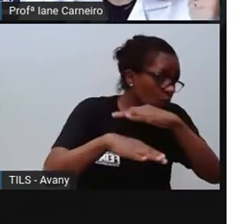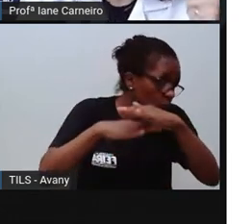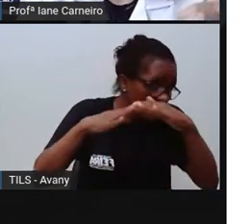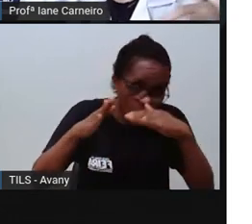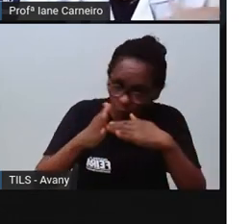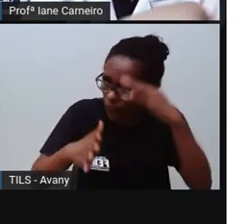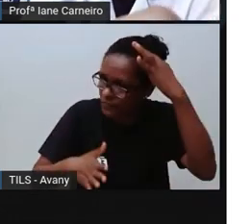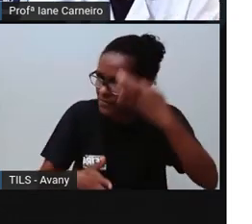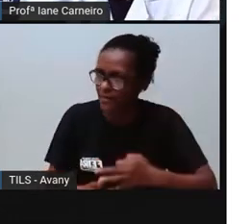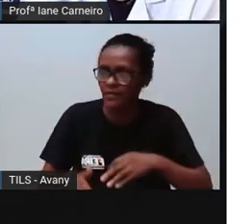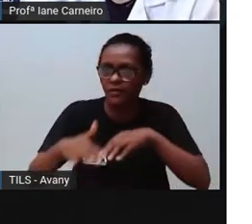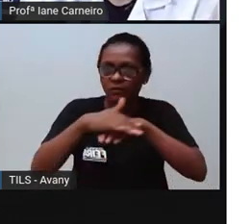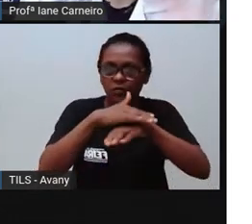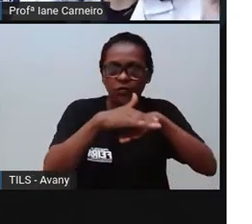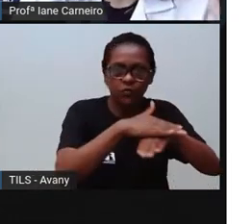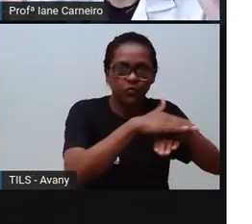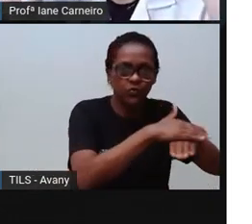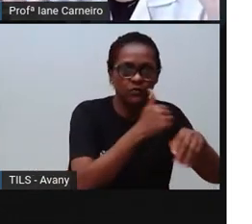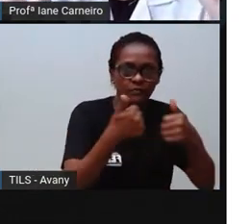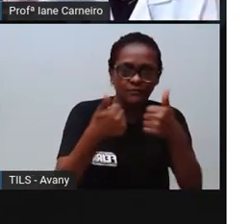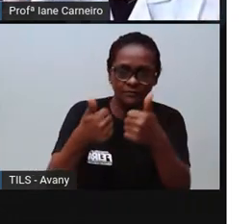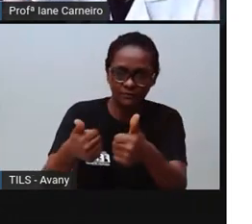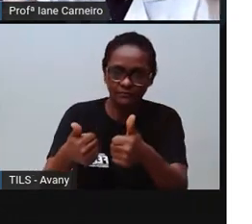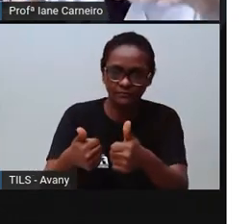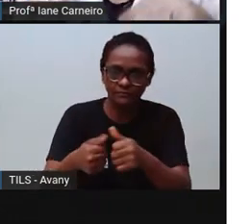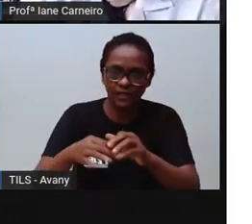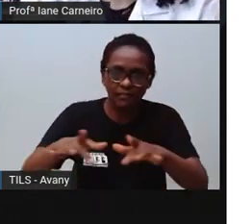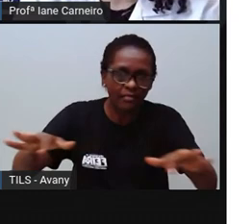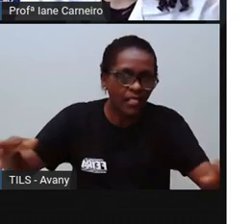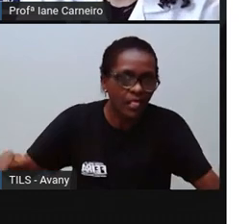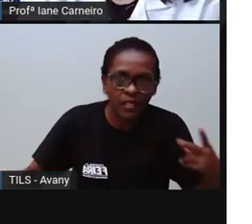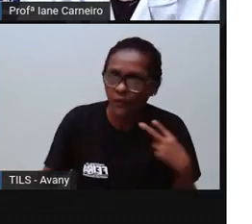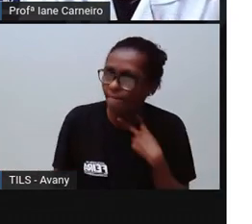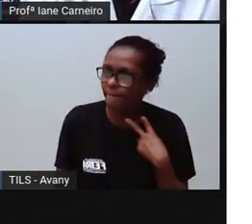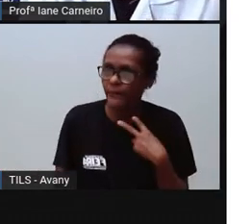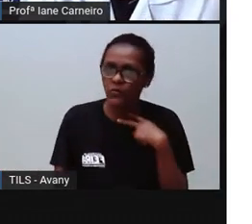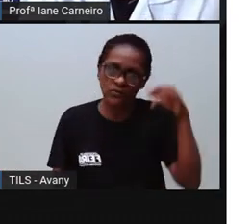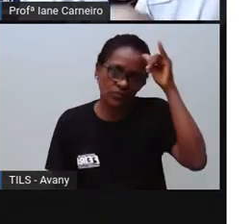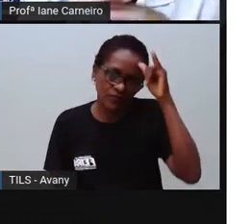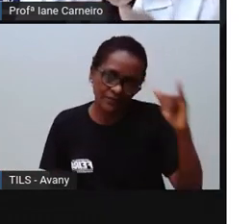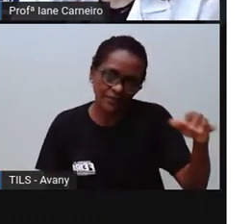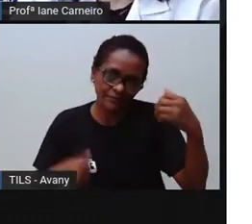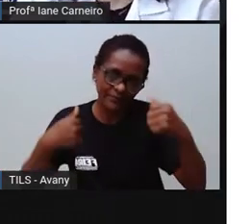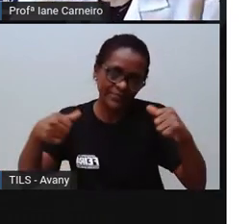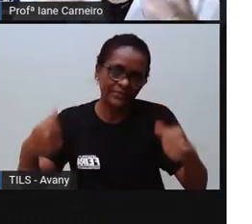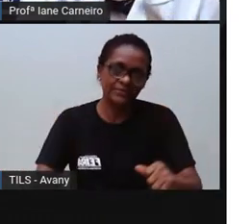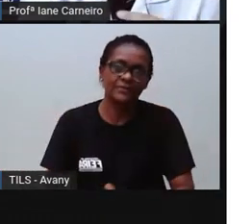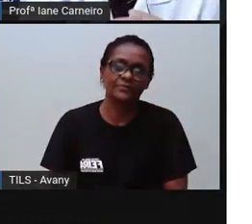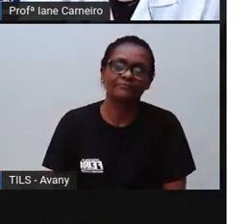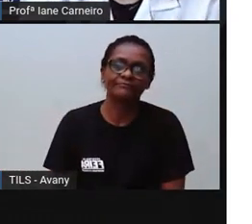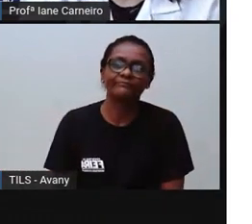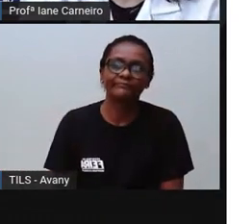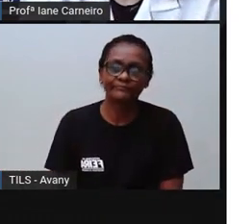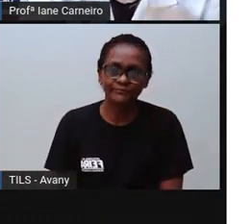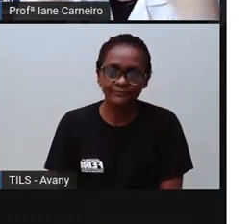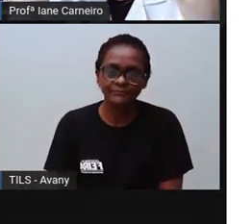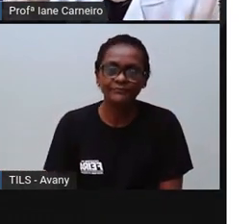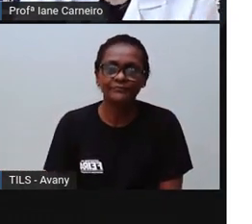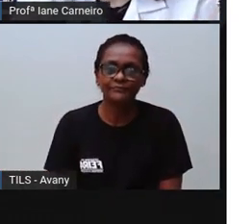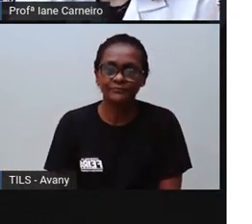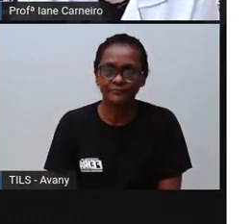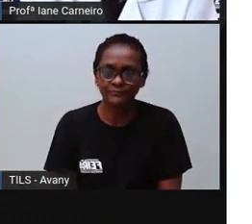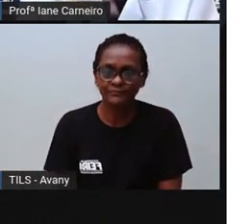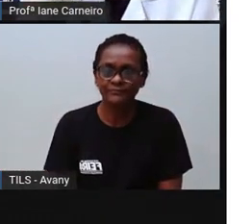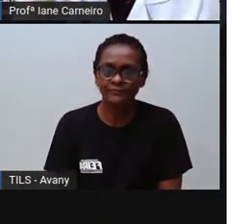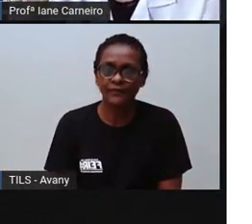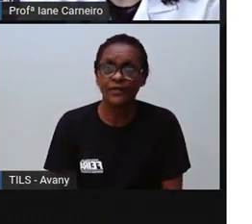na sala, evitar deixar o brinquedo espalhado pelo chão, no quarto é a mesma coisa. Evitar deixar o brinquedo espalhado pra que você não